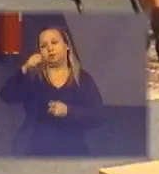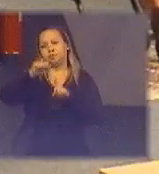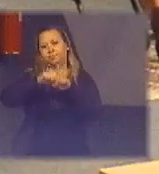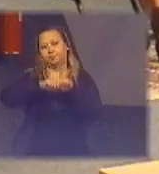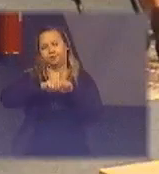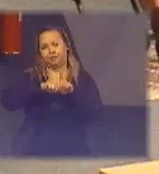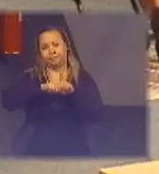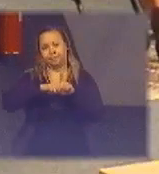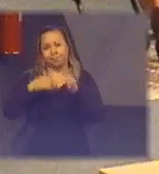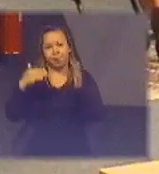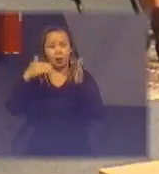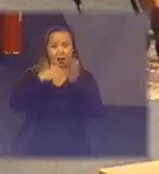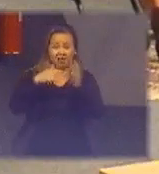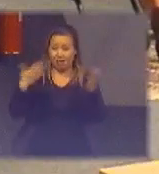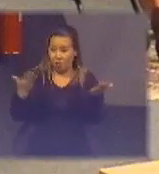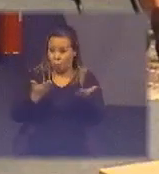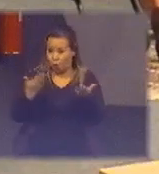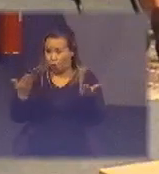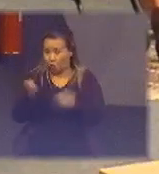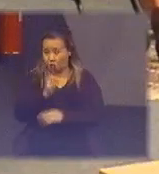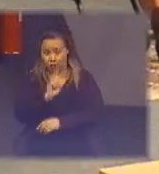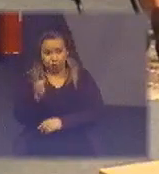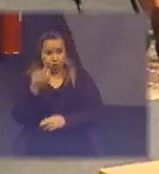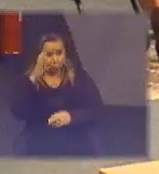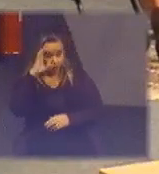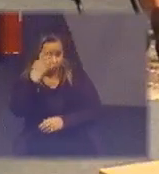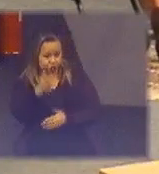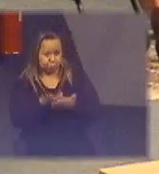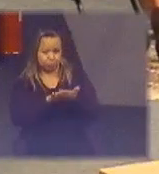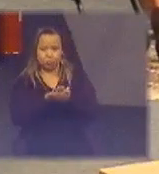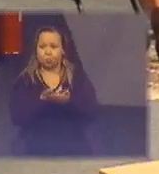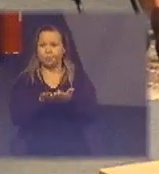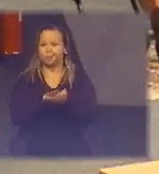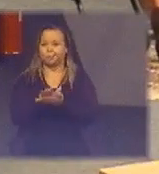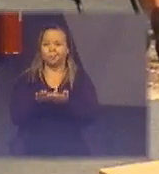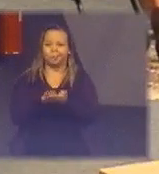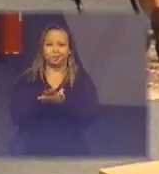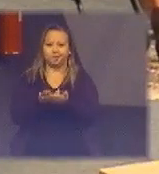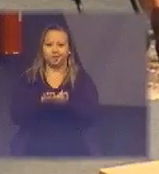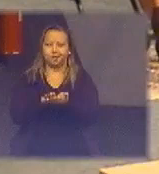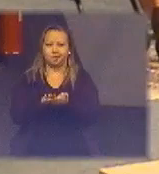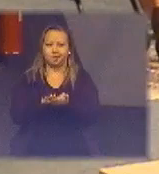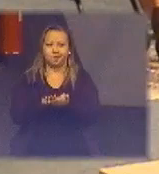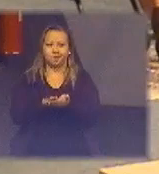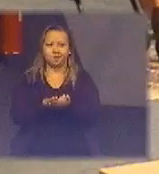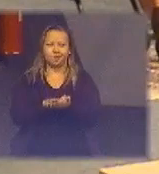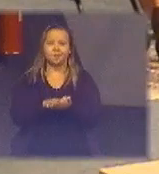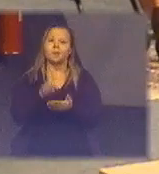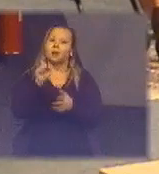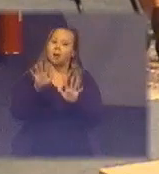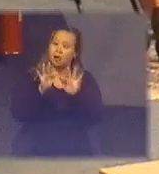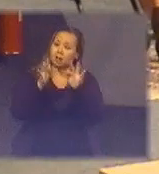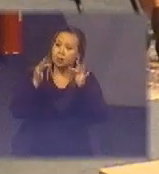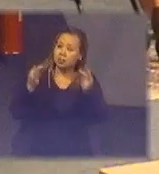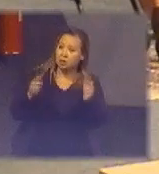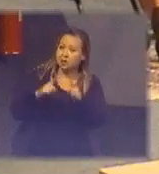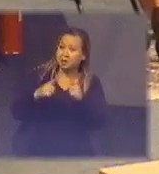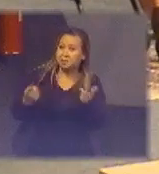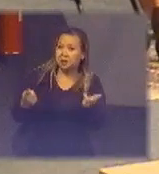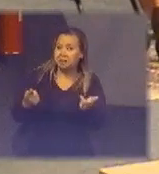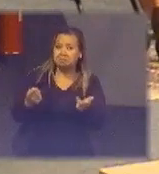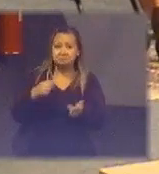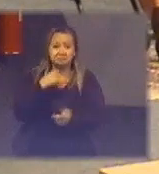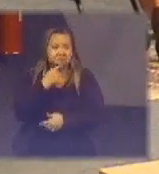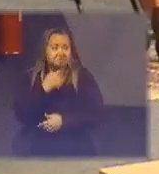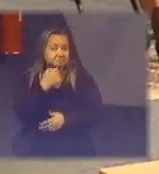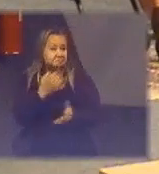e até hoje não se resolveram então é simples mas ninguém quis botar a mão